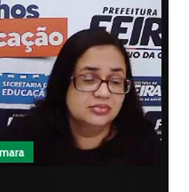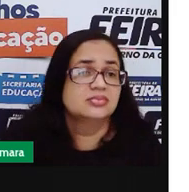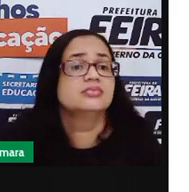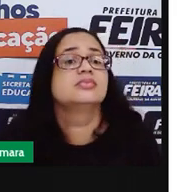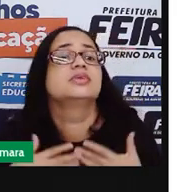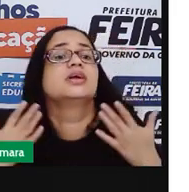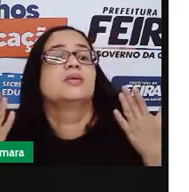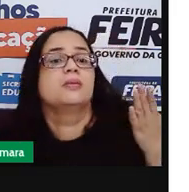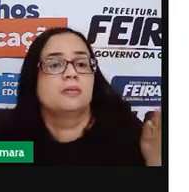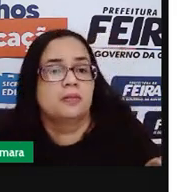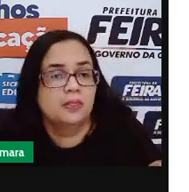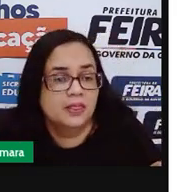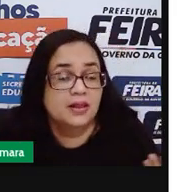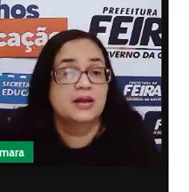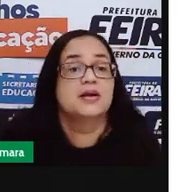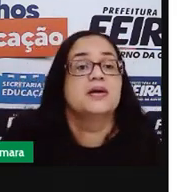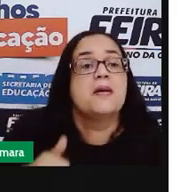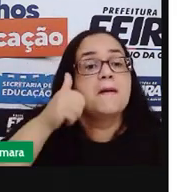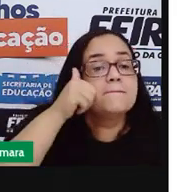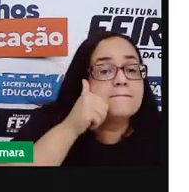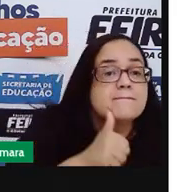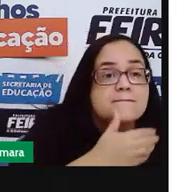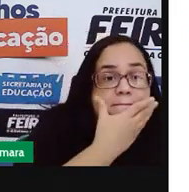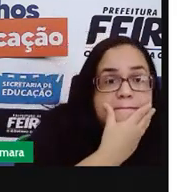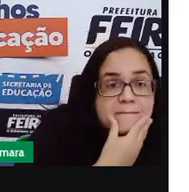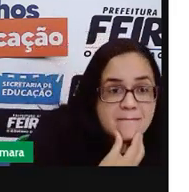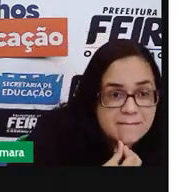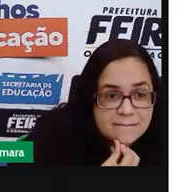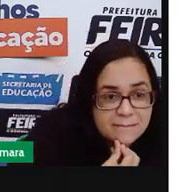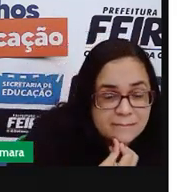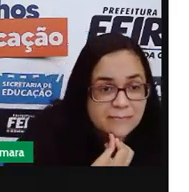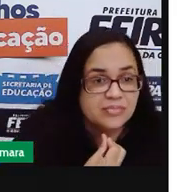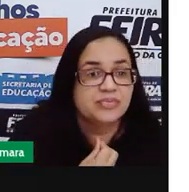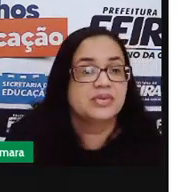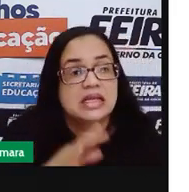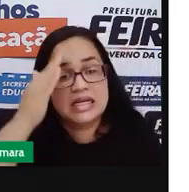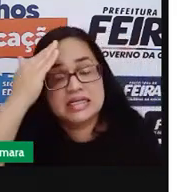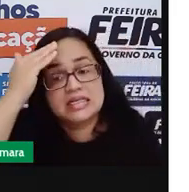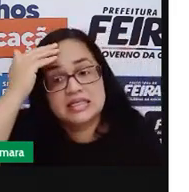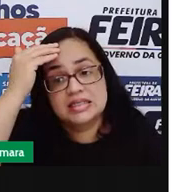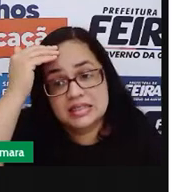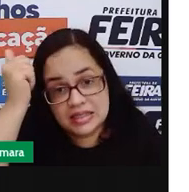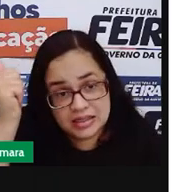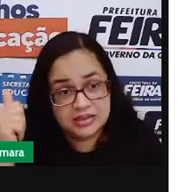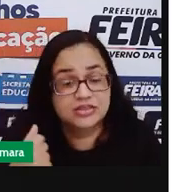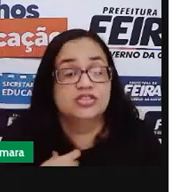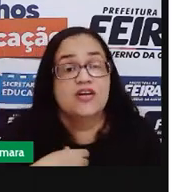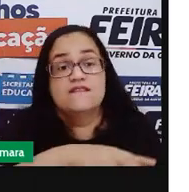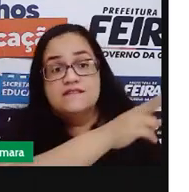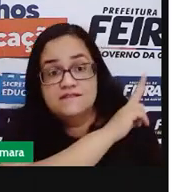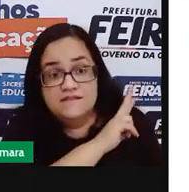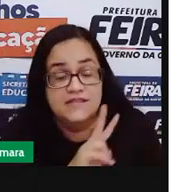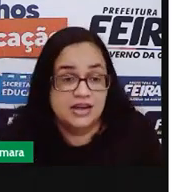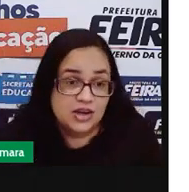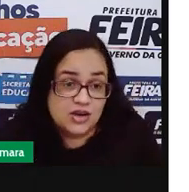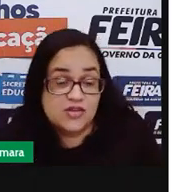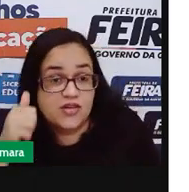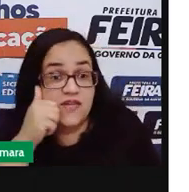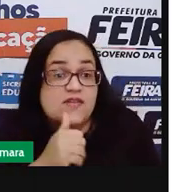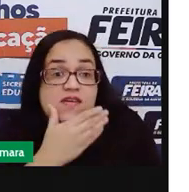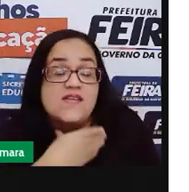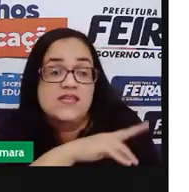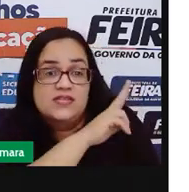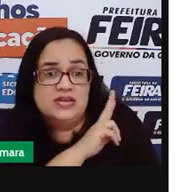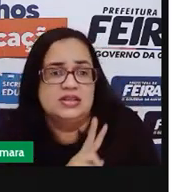aí, meus meninos e minhas meninas, se você tivesse a oportunidade de ser vereador ou vereadora por um dia,